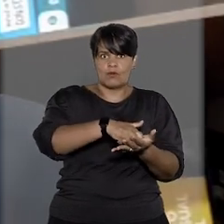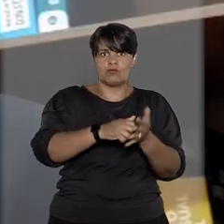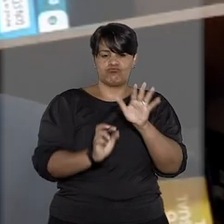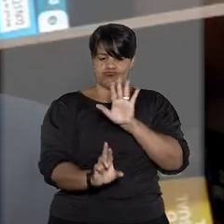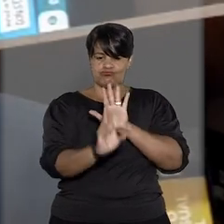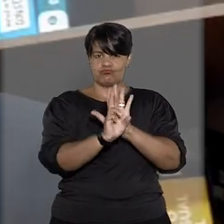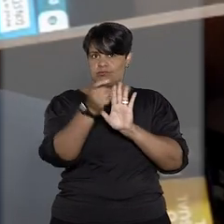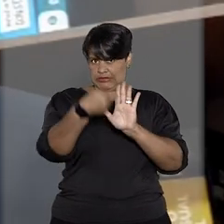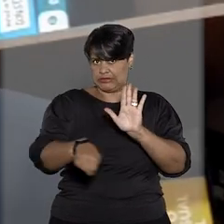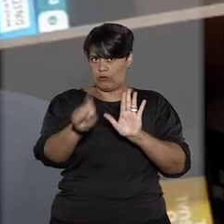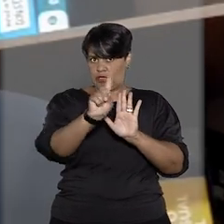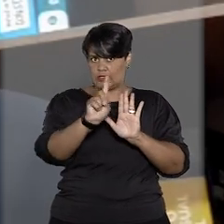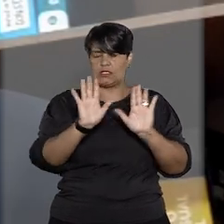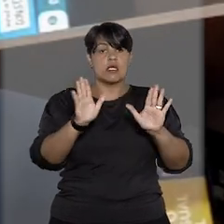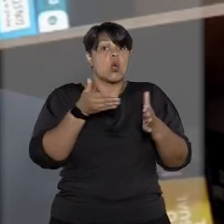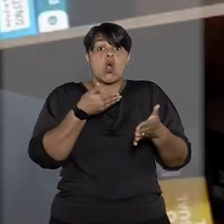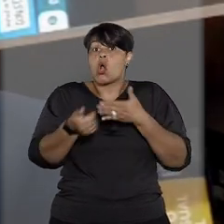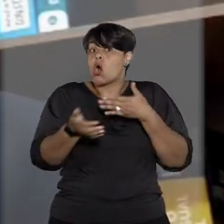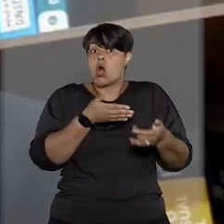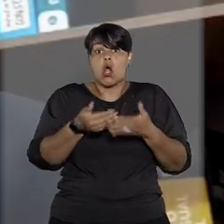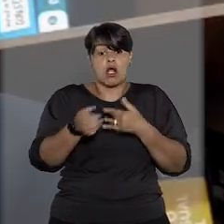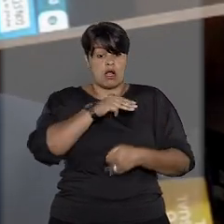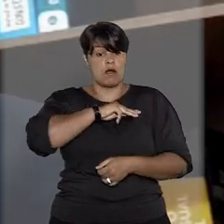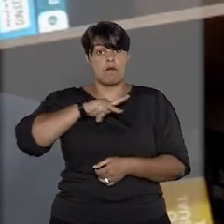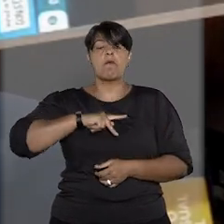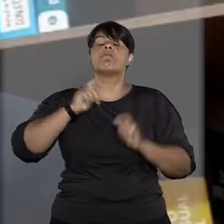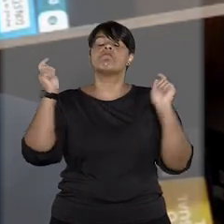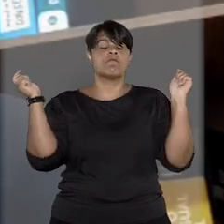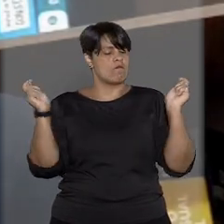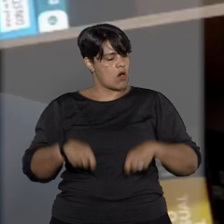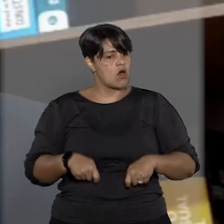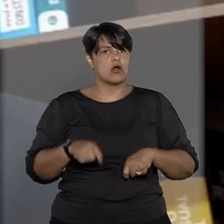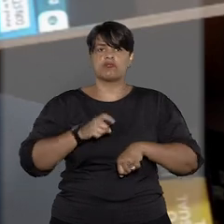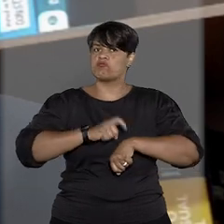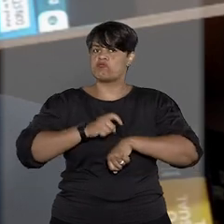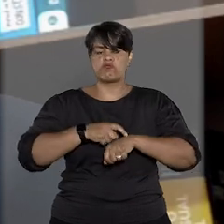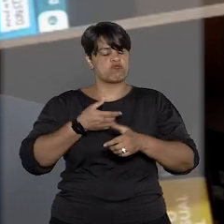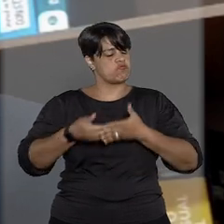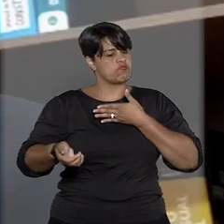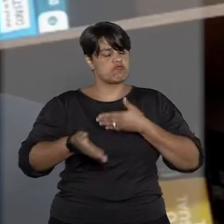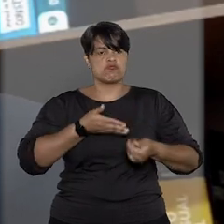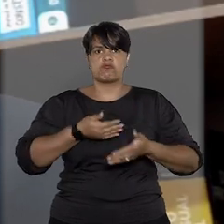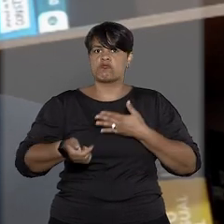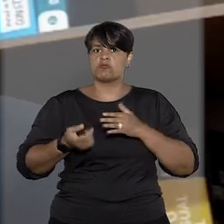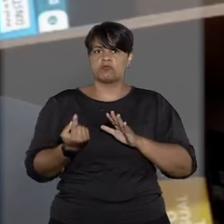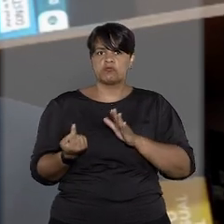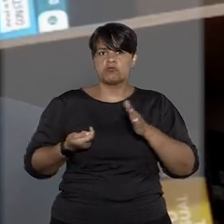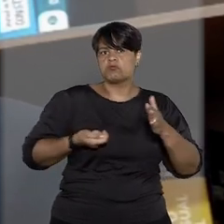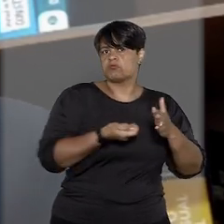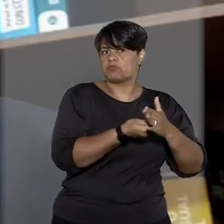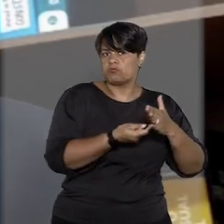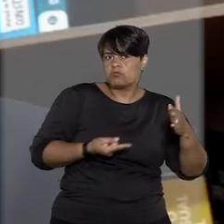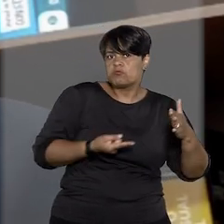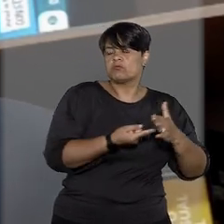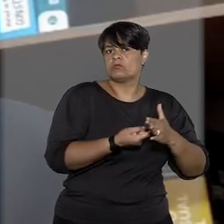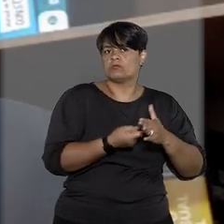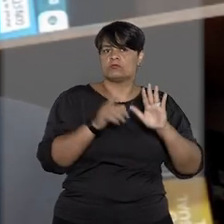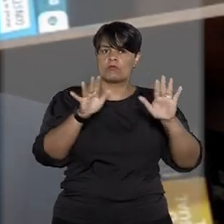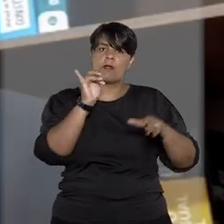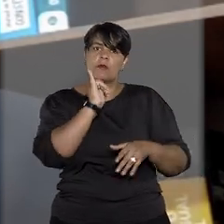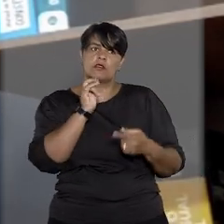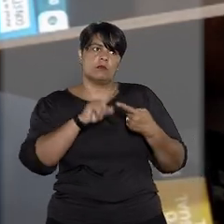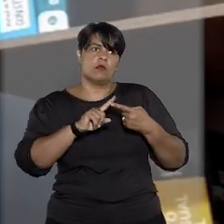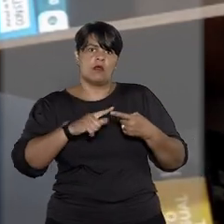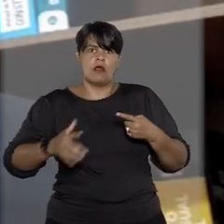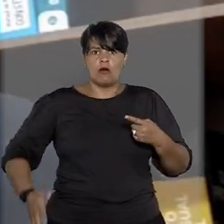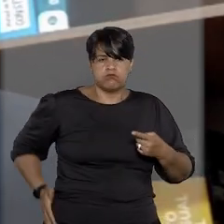representação, em qualquer momento o Ministério Público poderá oferecer a denúncia. Posso trazer vários exemplos,